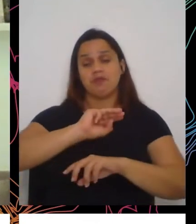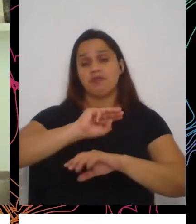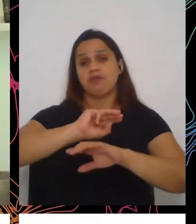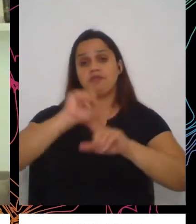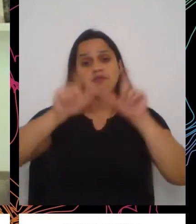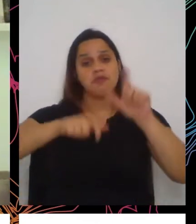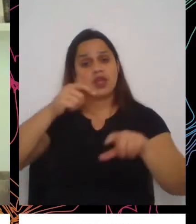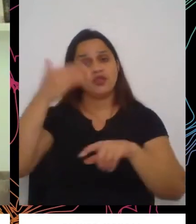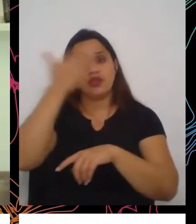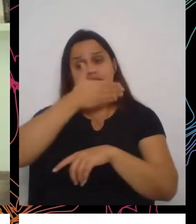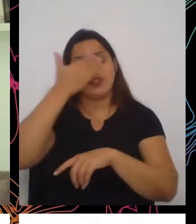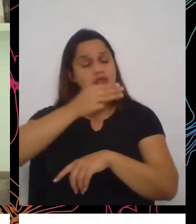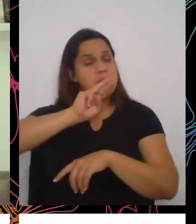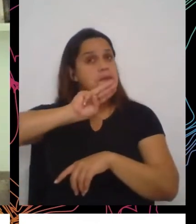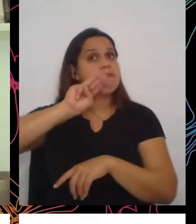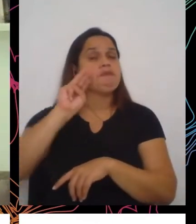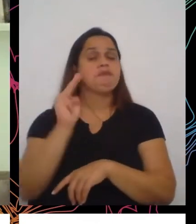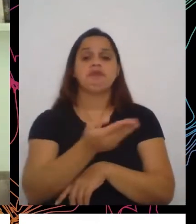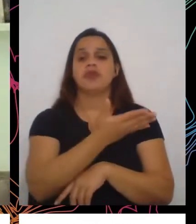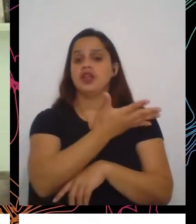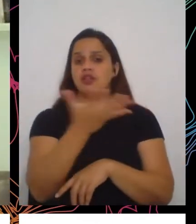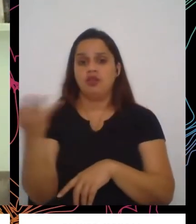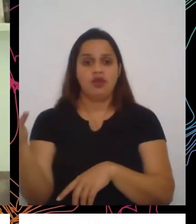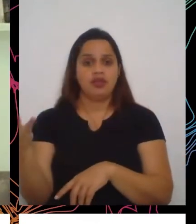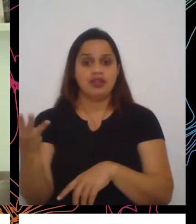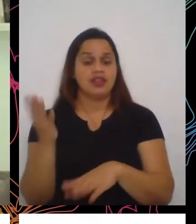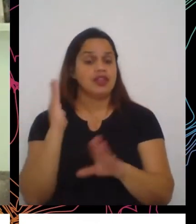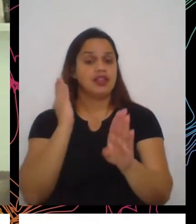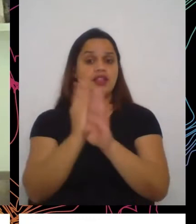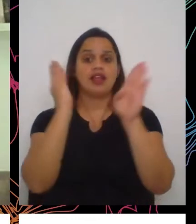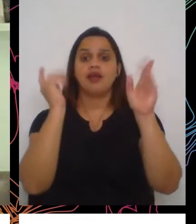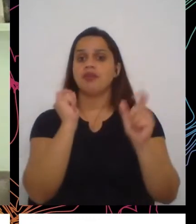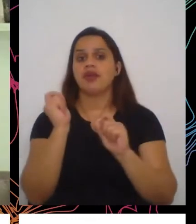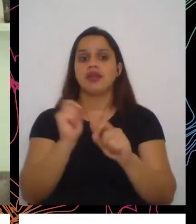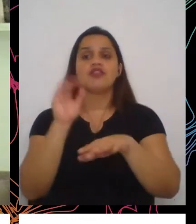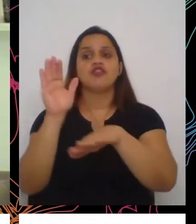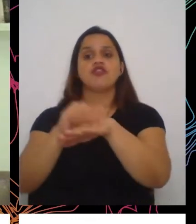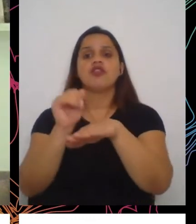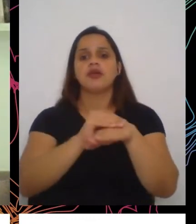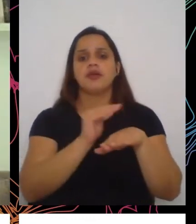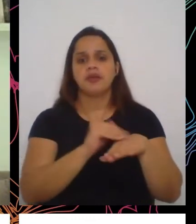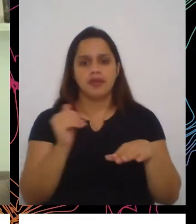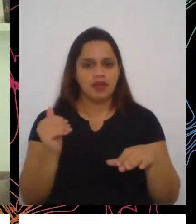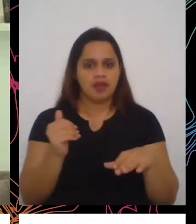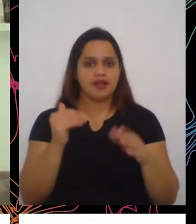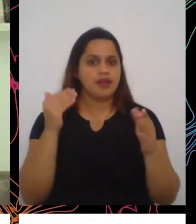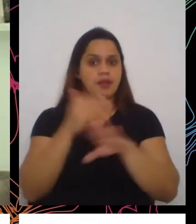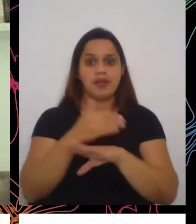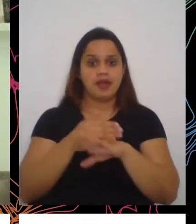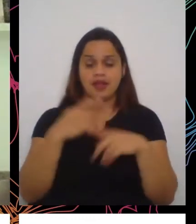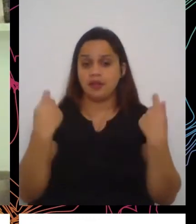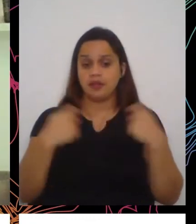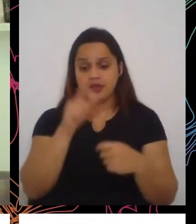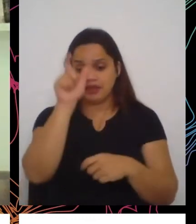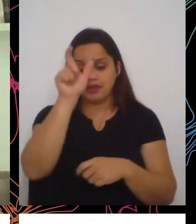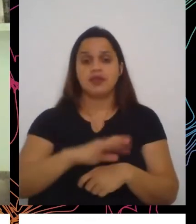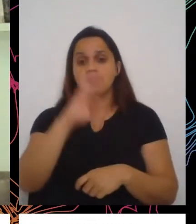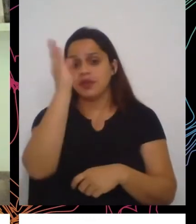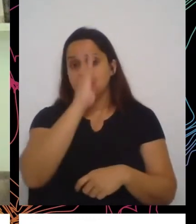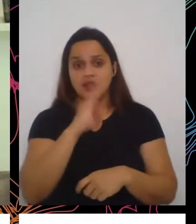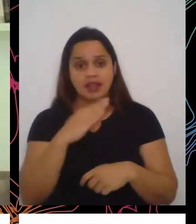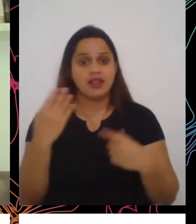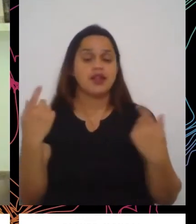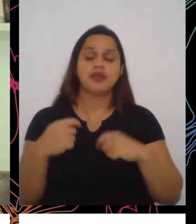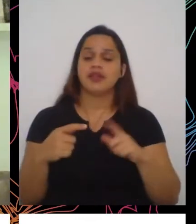de repente, são chamadas a participar e precisam, são brasileiros e precisam ter